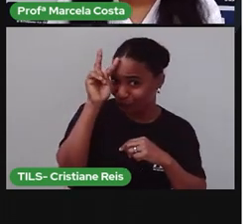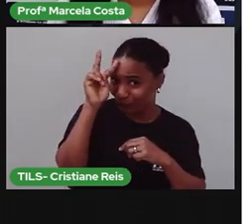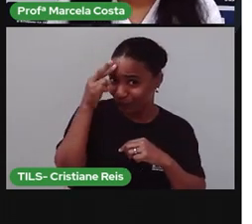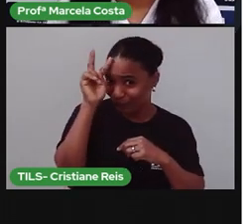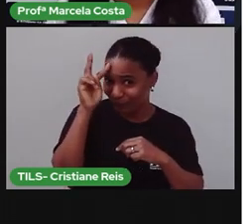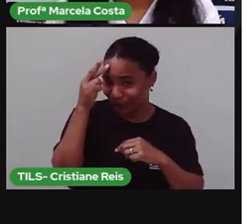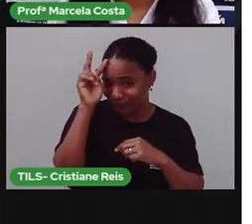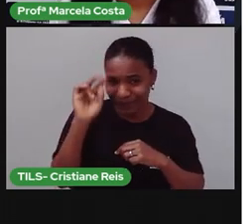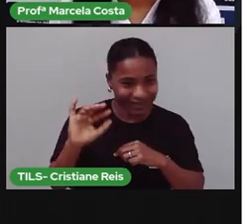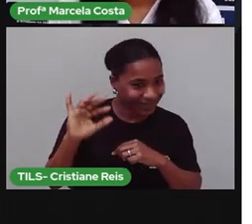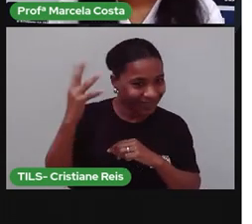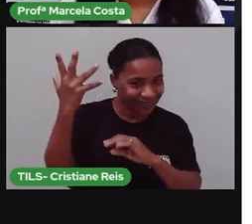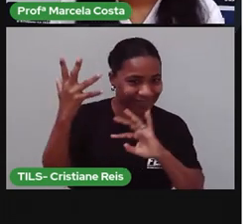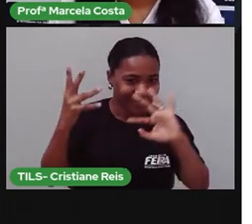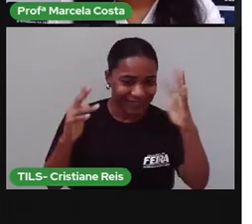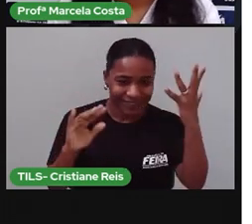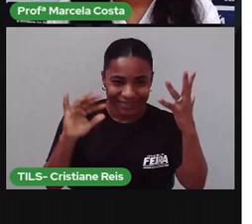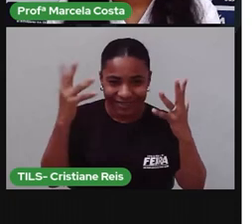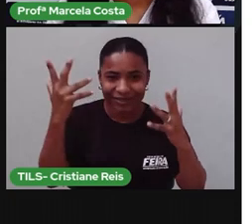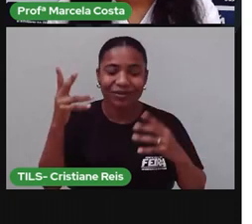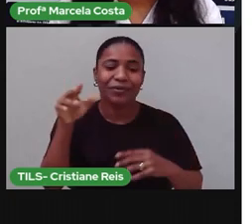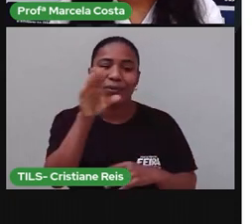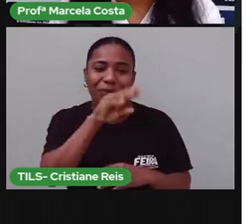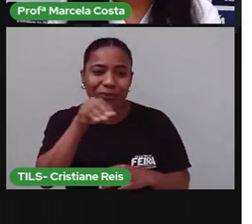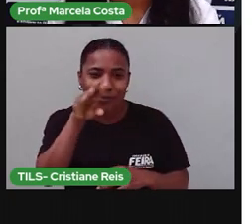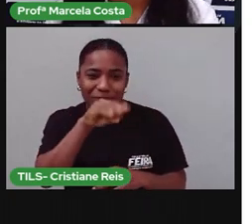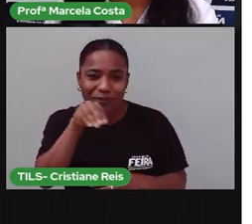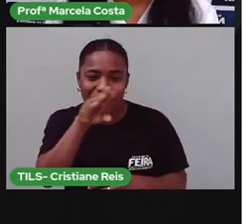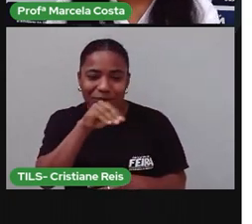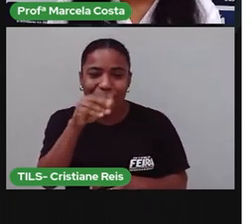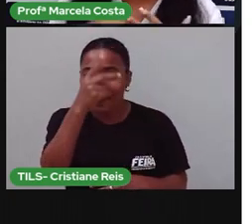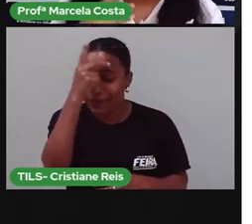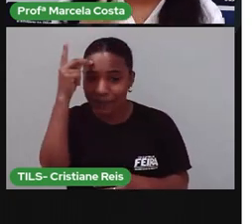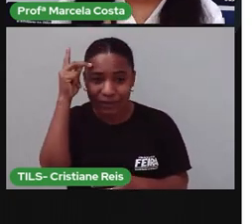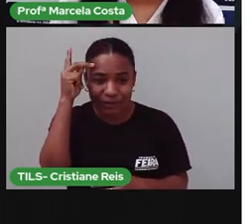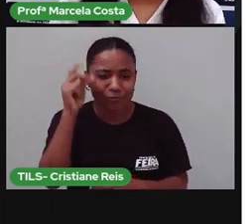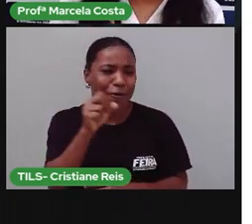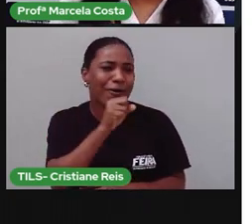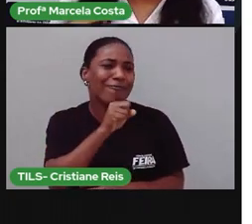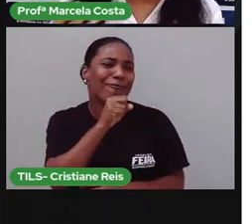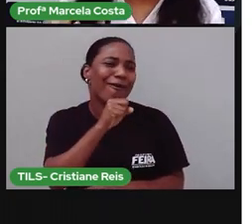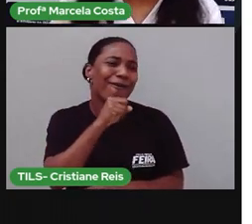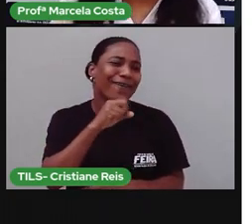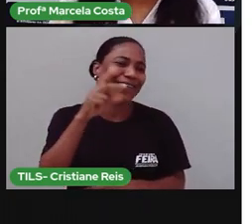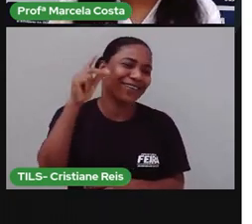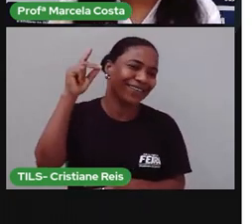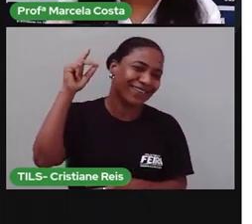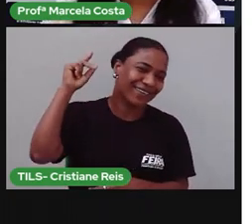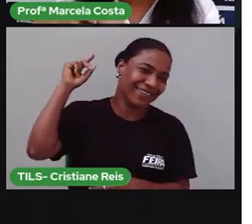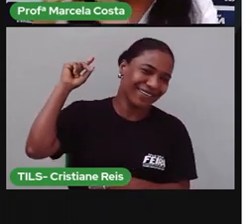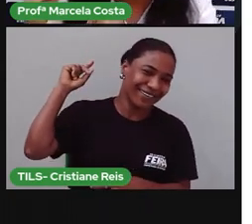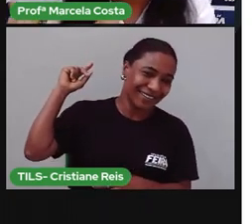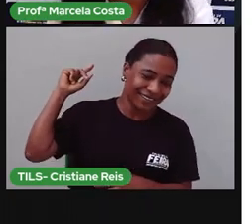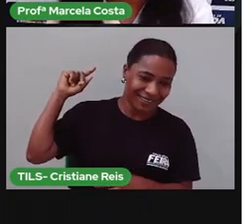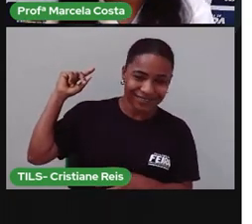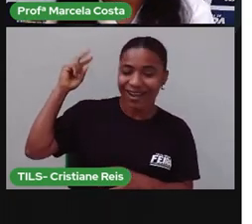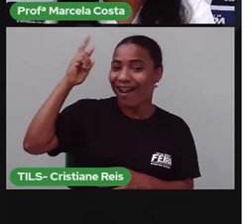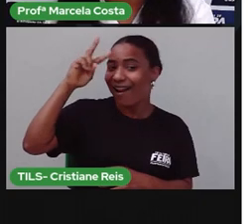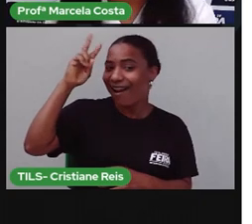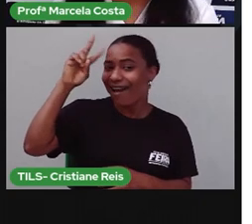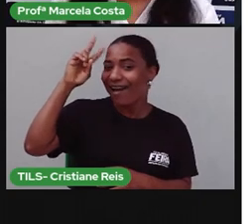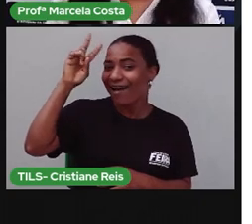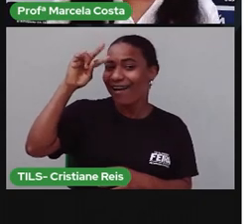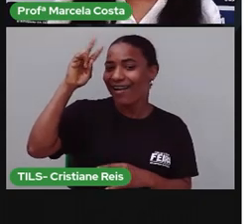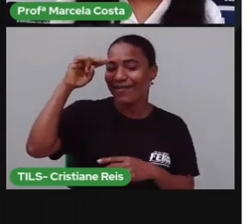são contações de história oral, onde uma pessoa mais velha geralmente conta um caso, uma história que aconteceu há muito, muito tempo